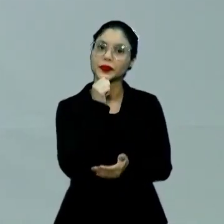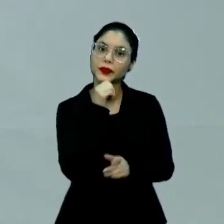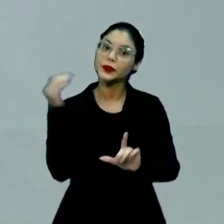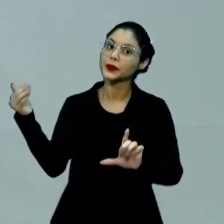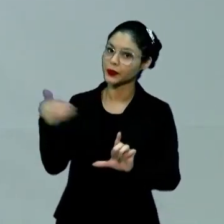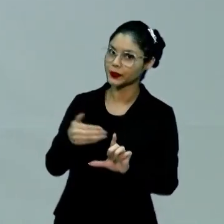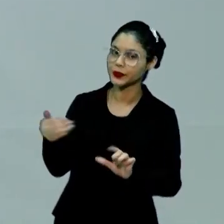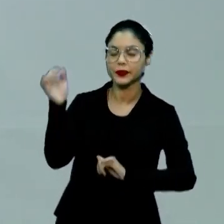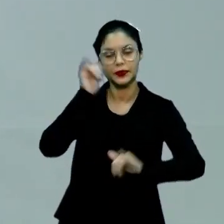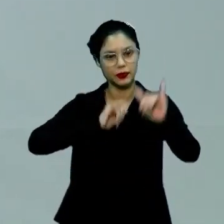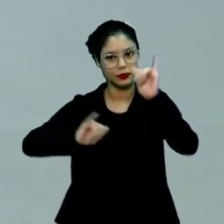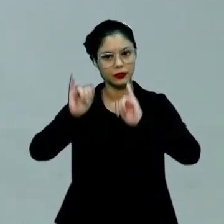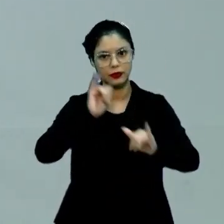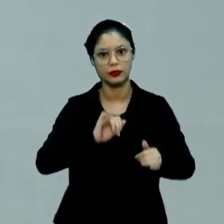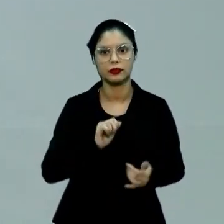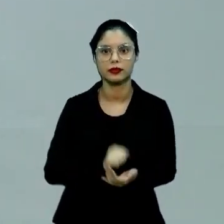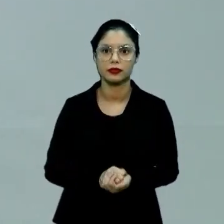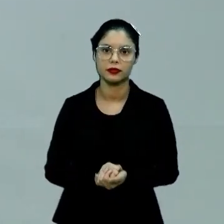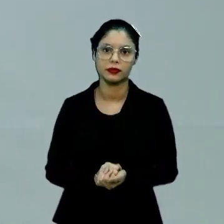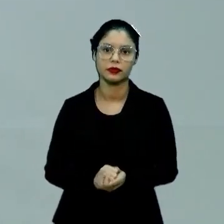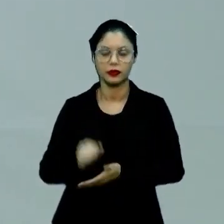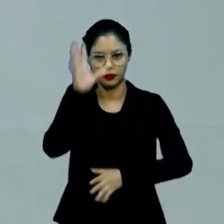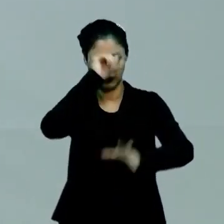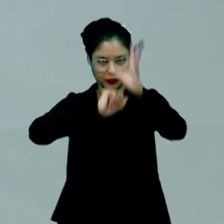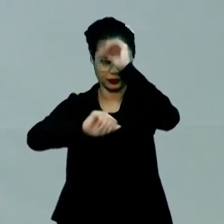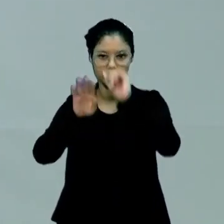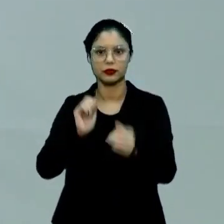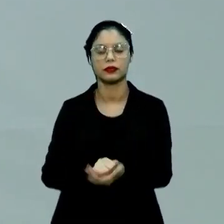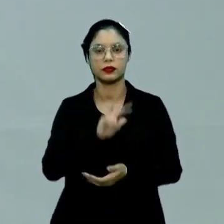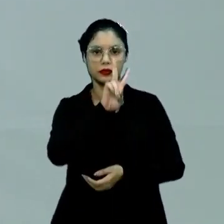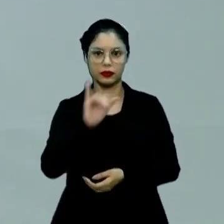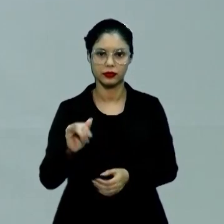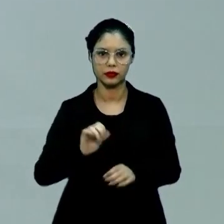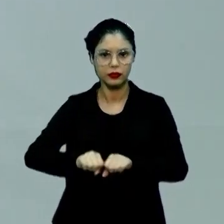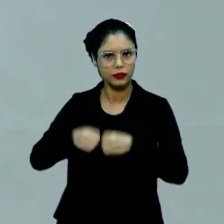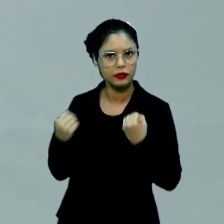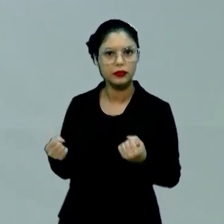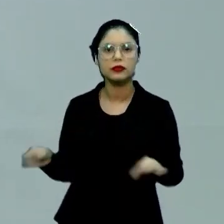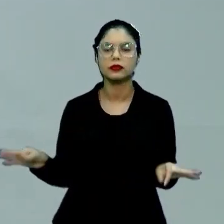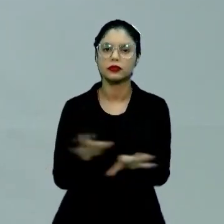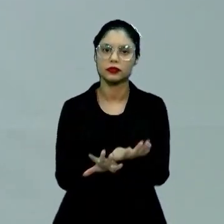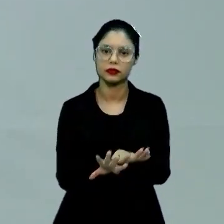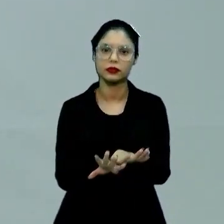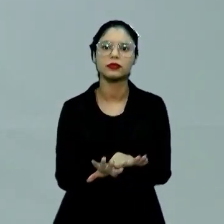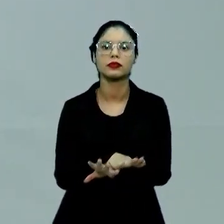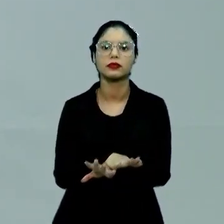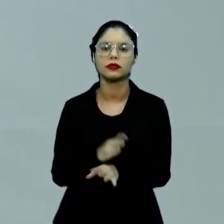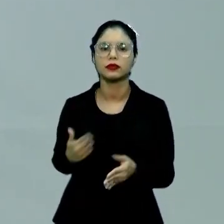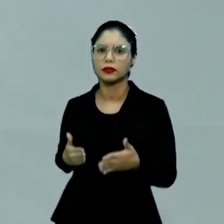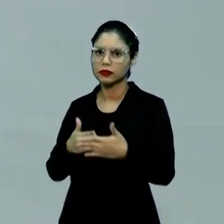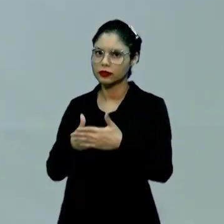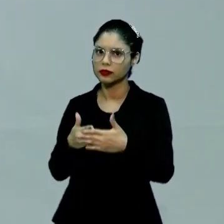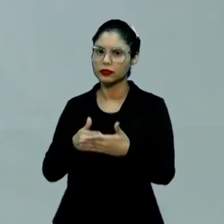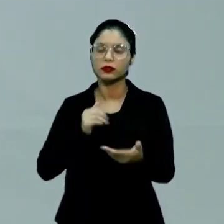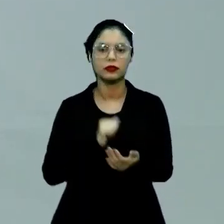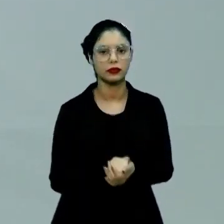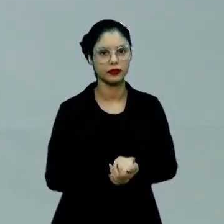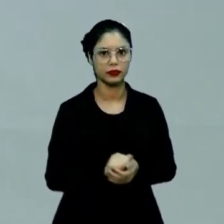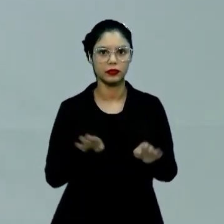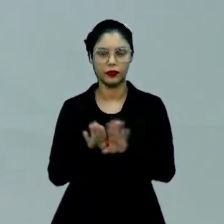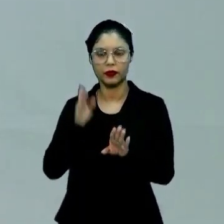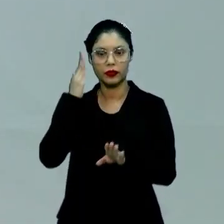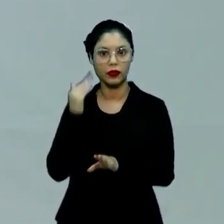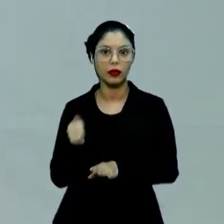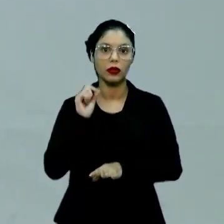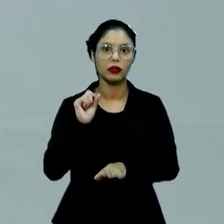acesso à informação, de acesso ao conhecimento, que vai romper as barreiras da limitação cultural e um determinado saber